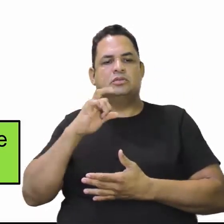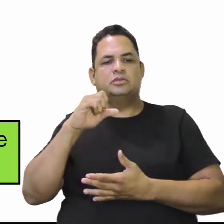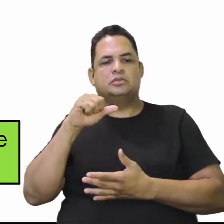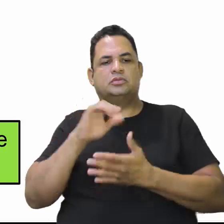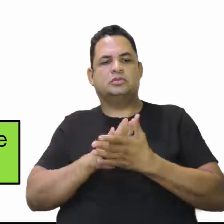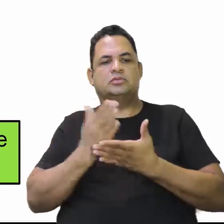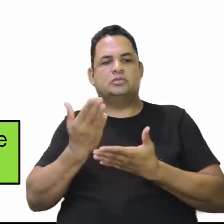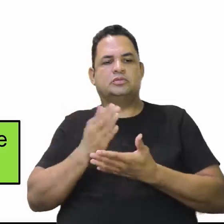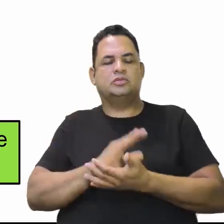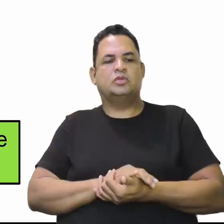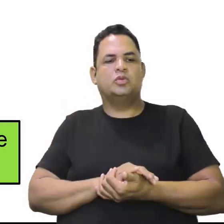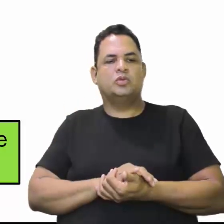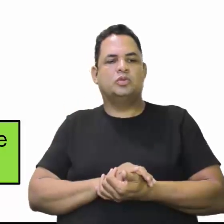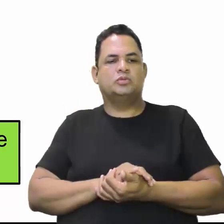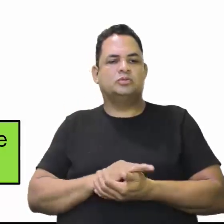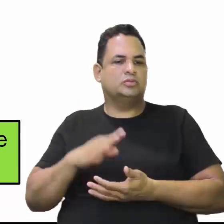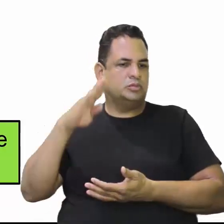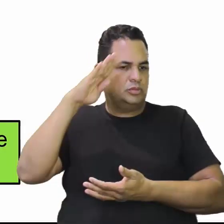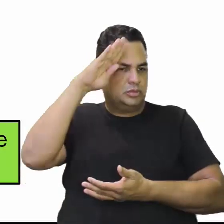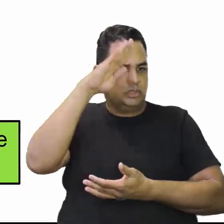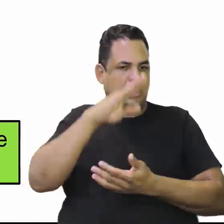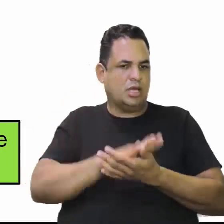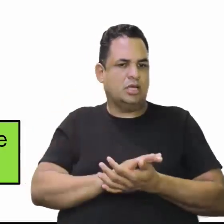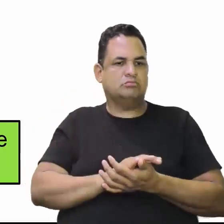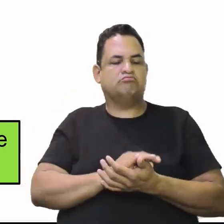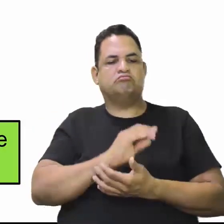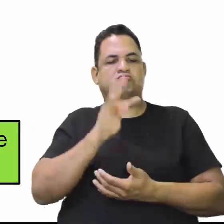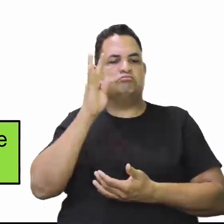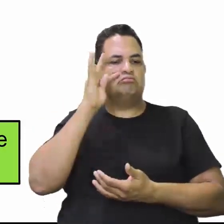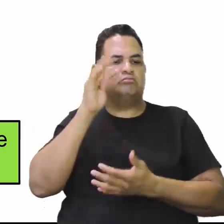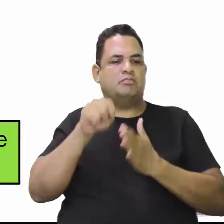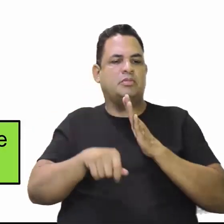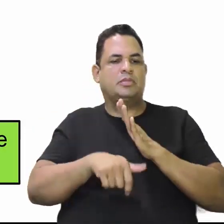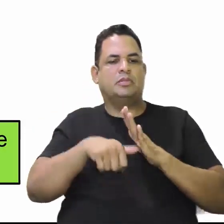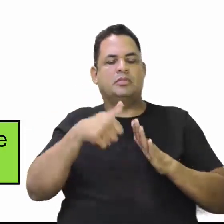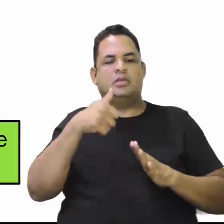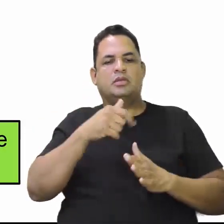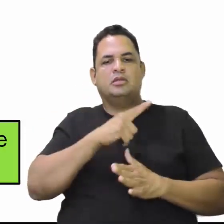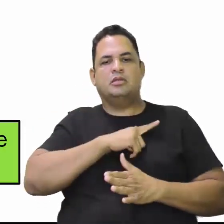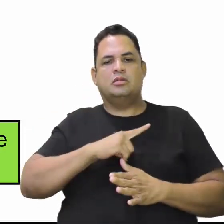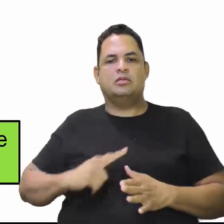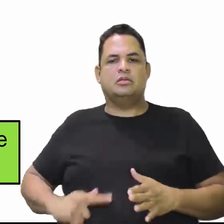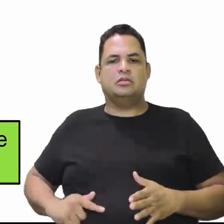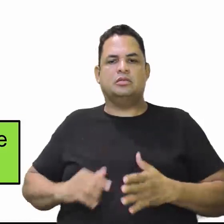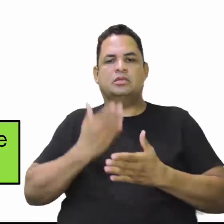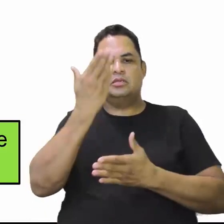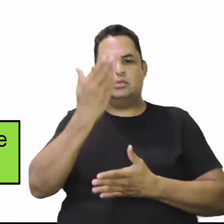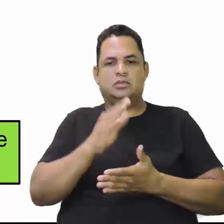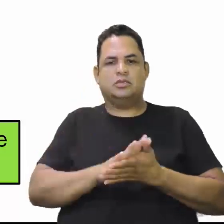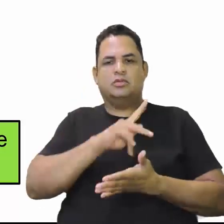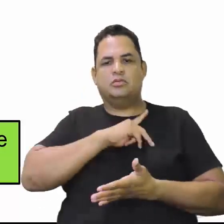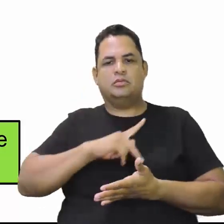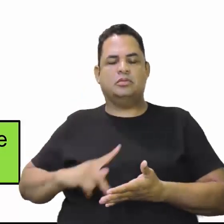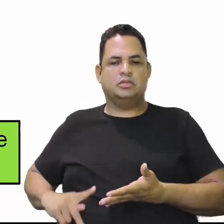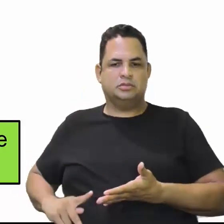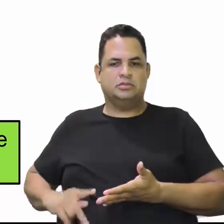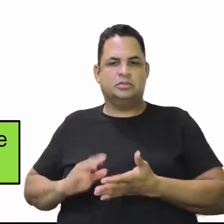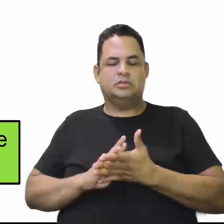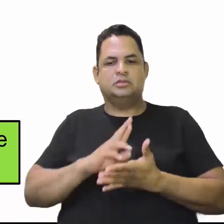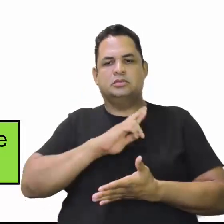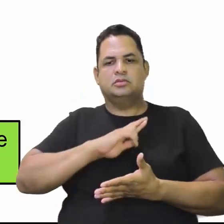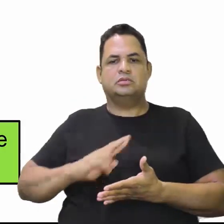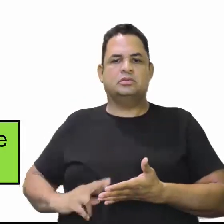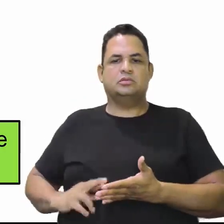sendo nomeado como o Coronel Jorge Teixeira, seu primeiro governador. Aqui é o presidente da República, o João Batista Figueiredo.